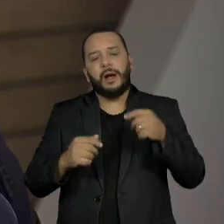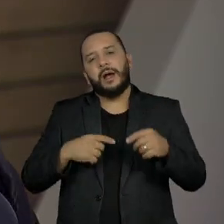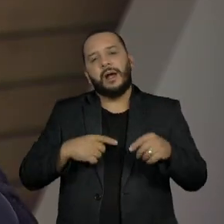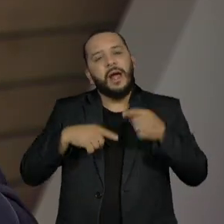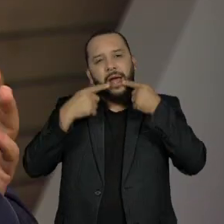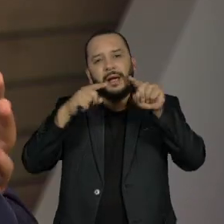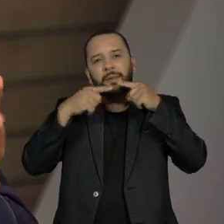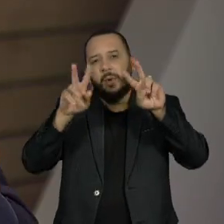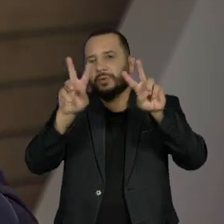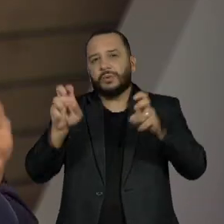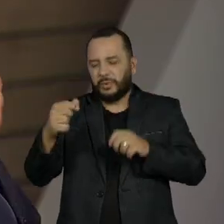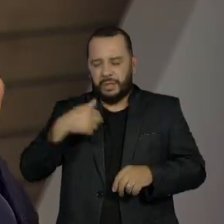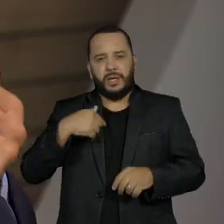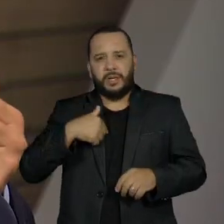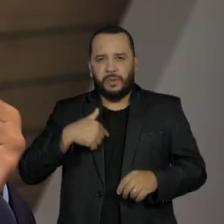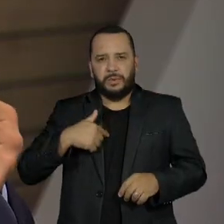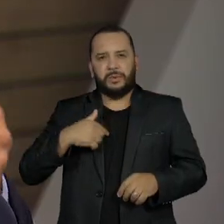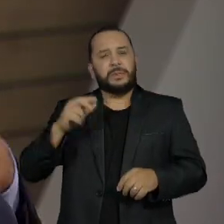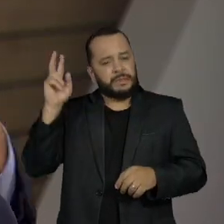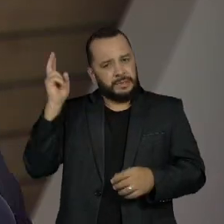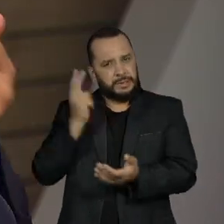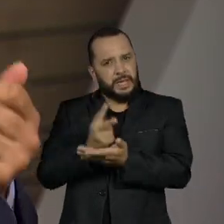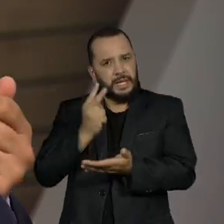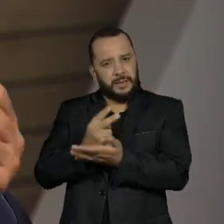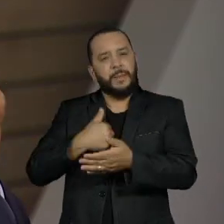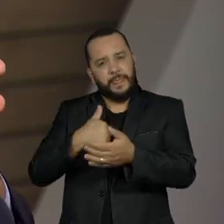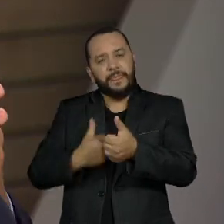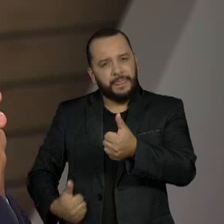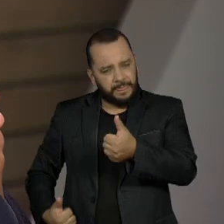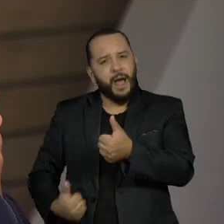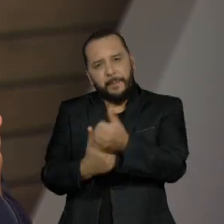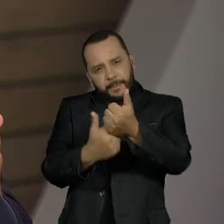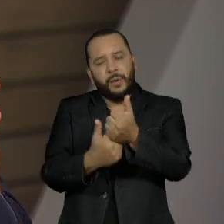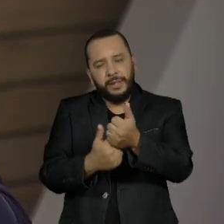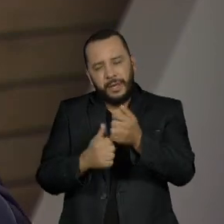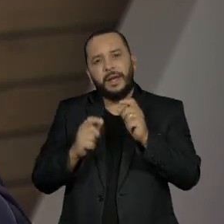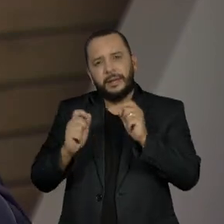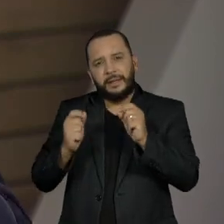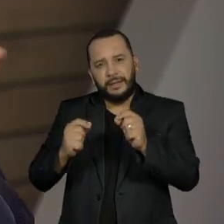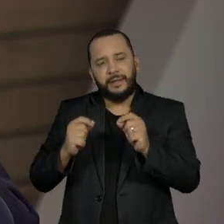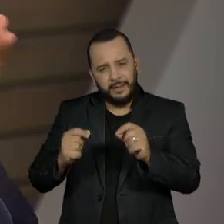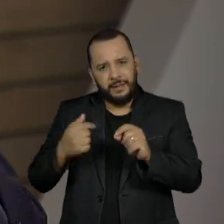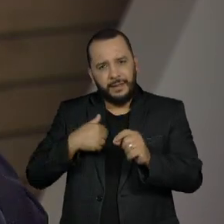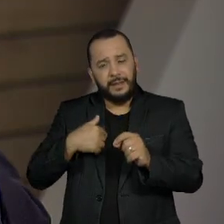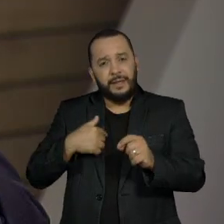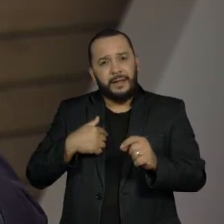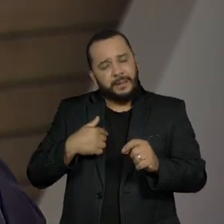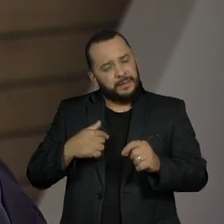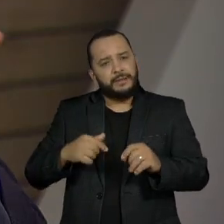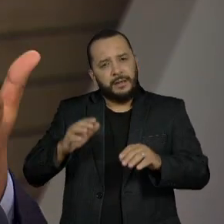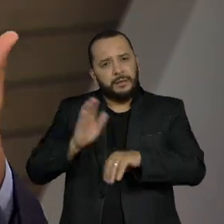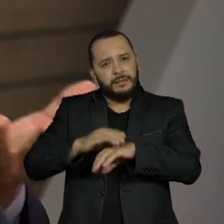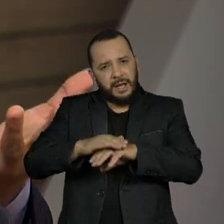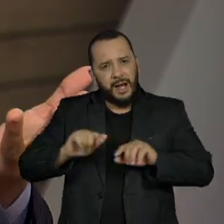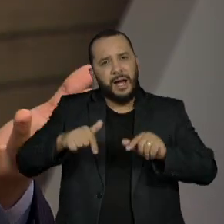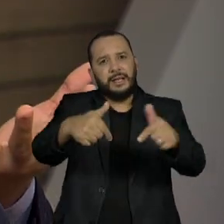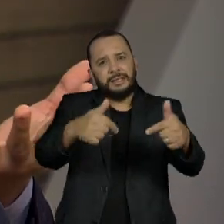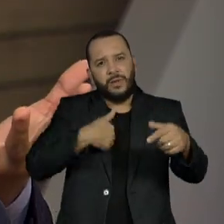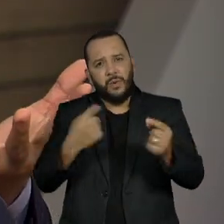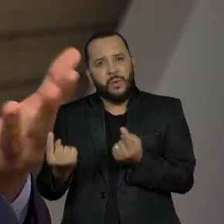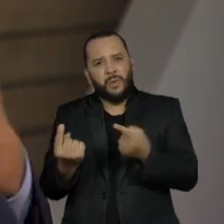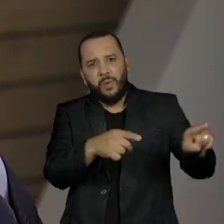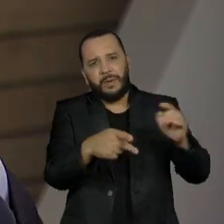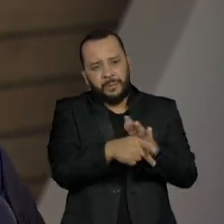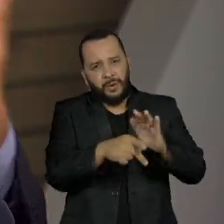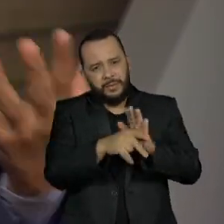assunto, disse que ele nunca foi... sempre defendeu ações de combate ao racismo e que não era certo fazer esse uso. Mas é um assunto que está